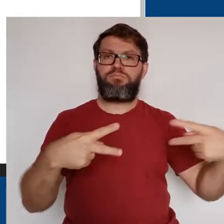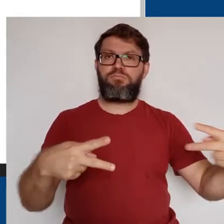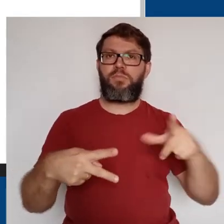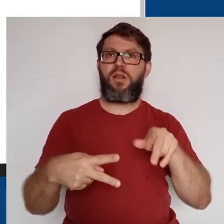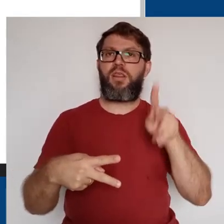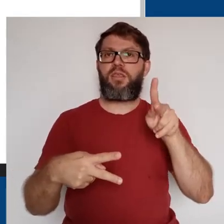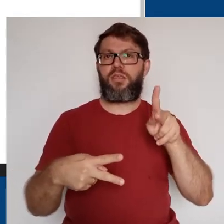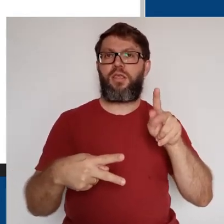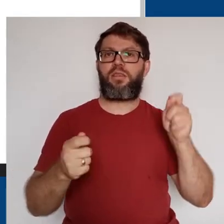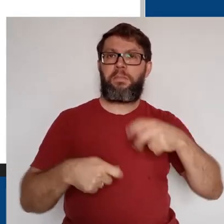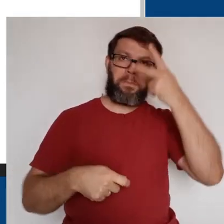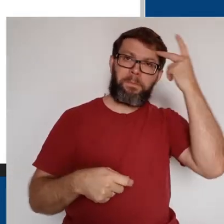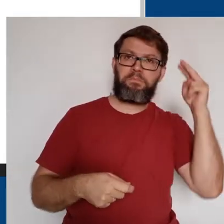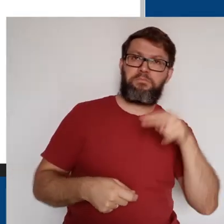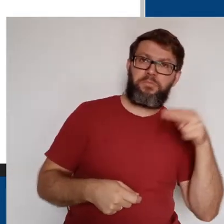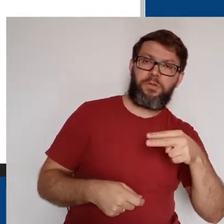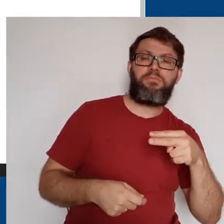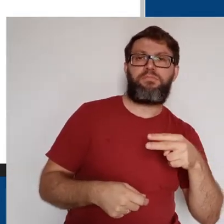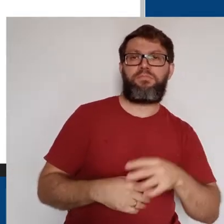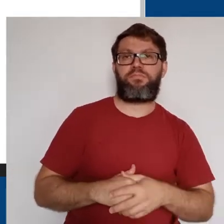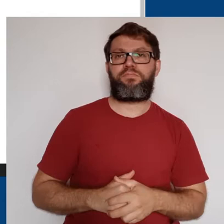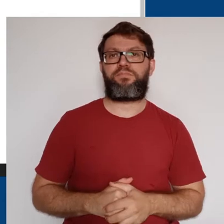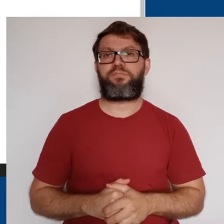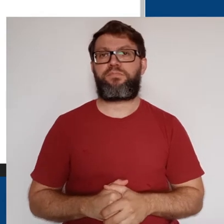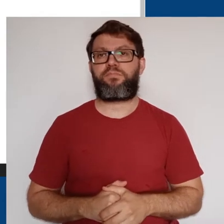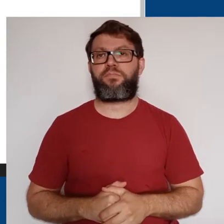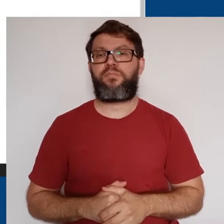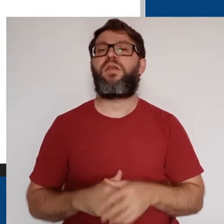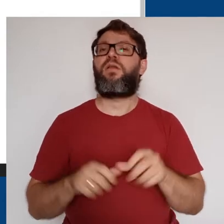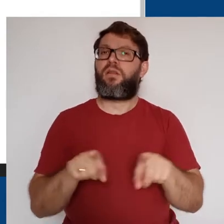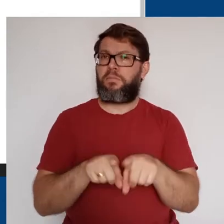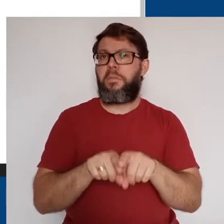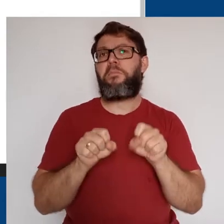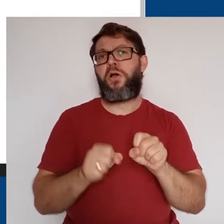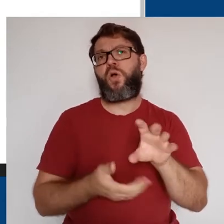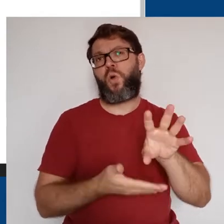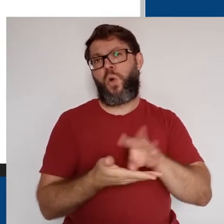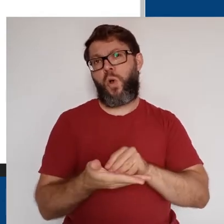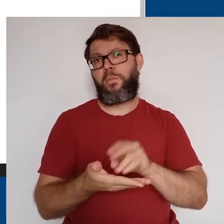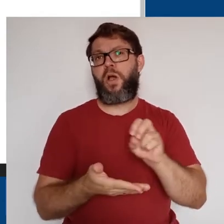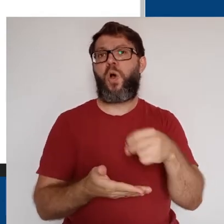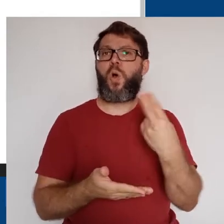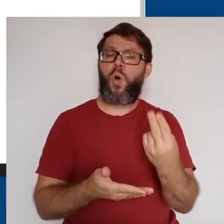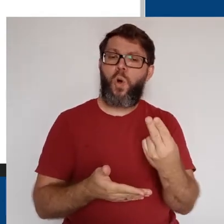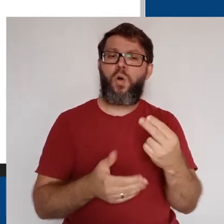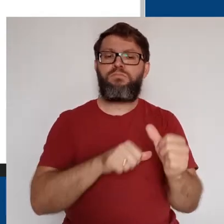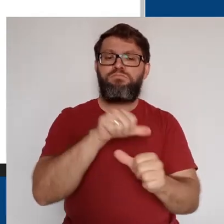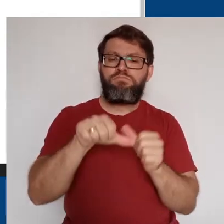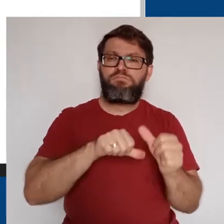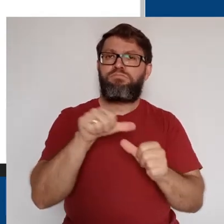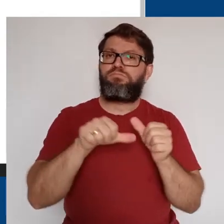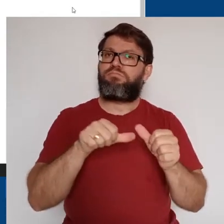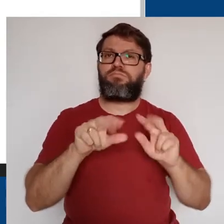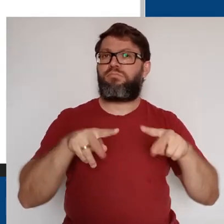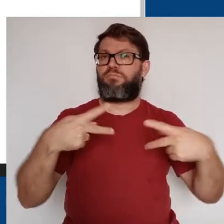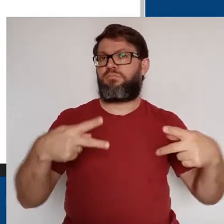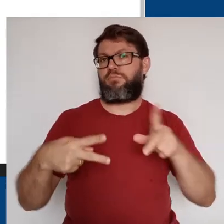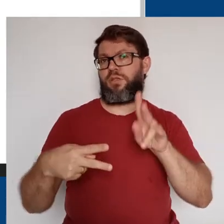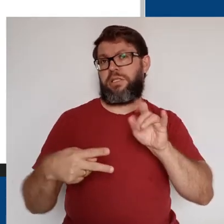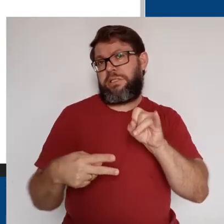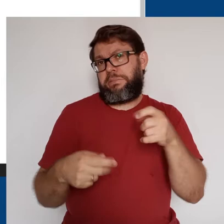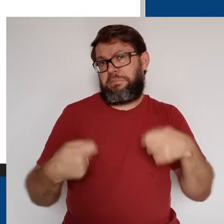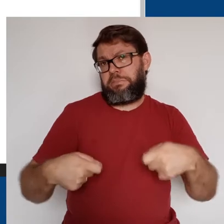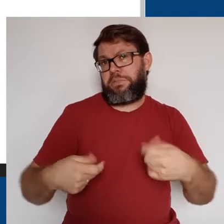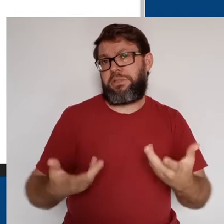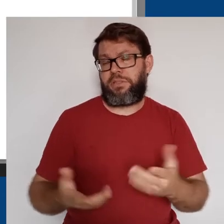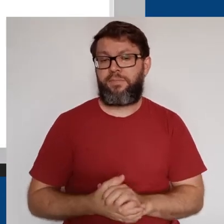esteja visível para os alunos. Podemos também copiar ou redefinir esse link, necessário. Também